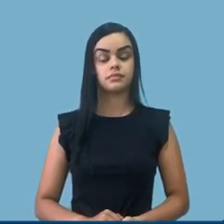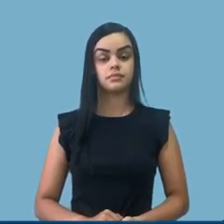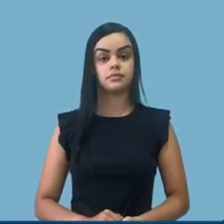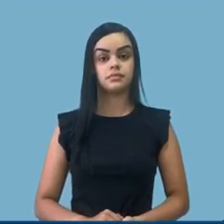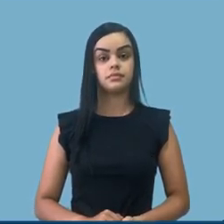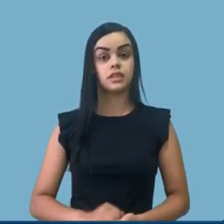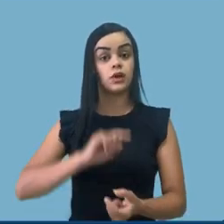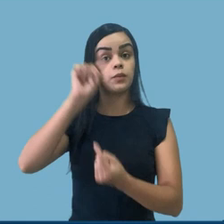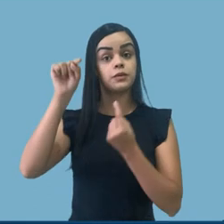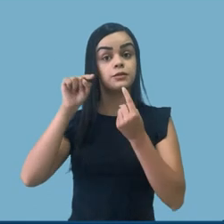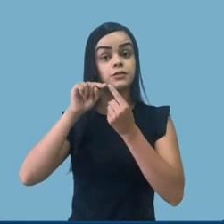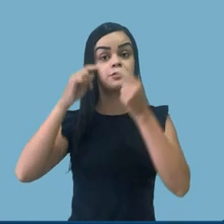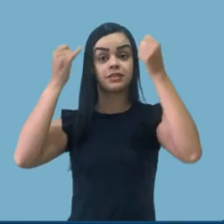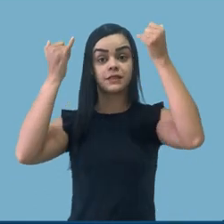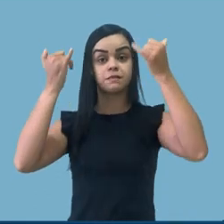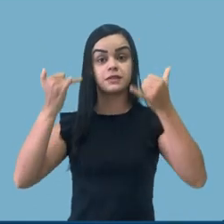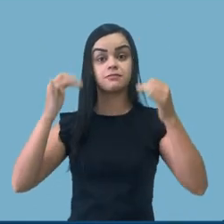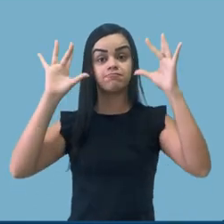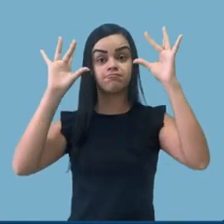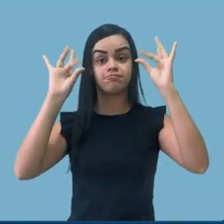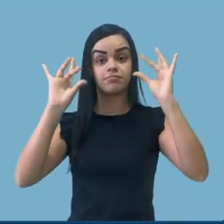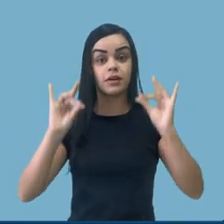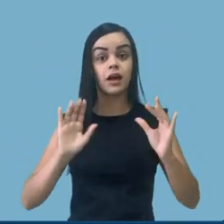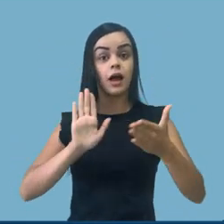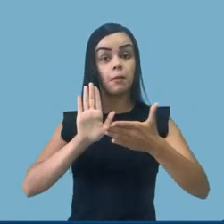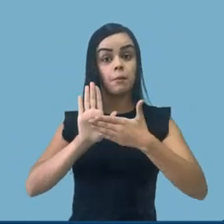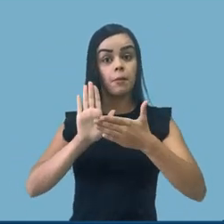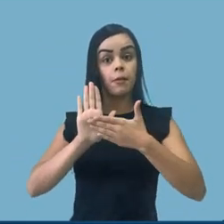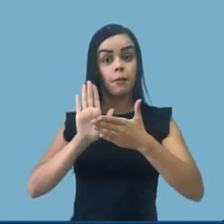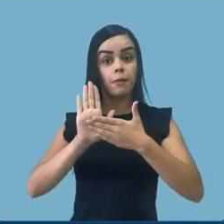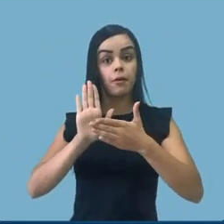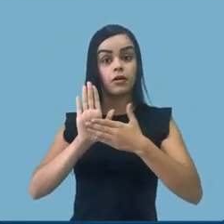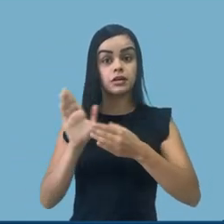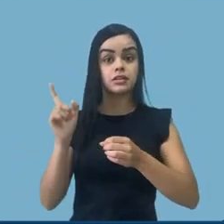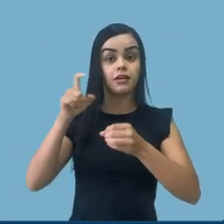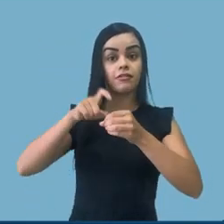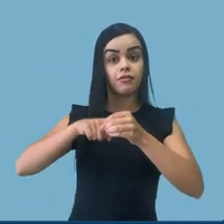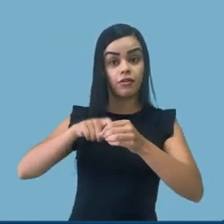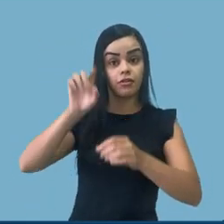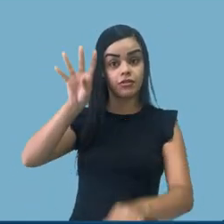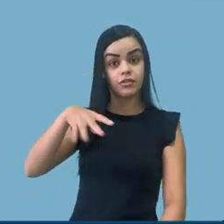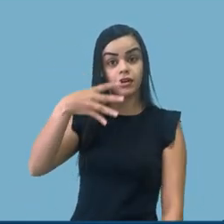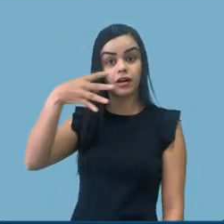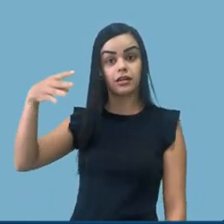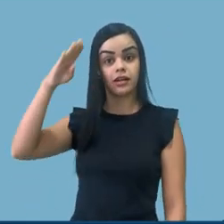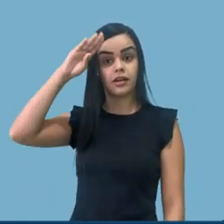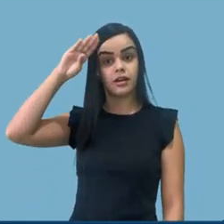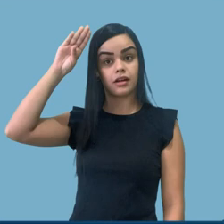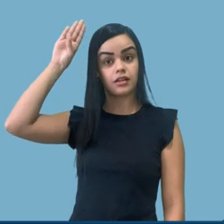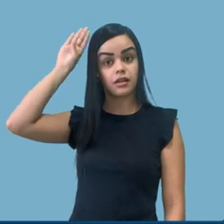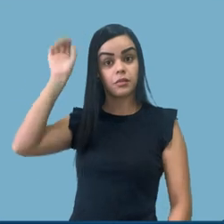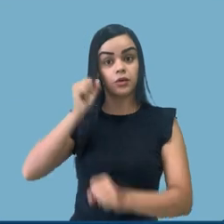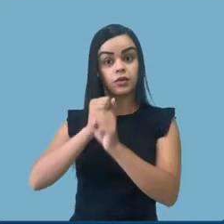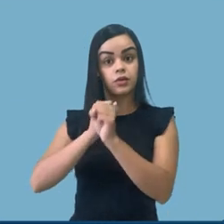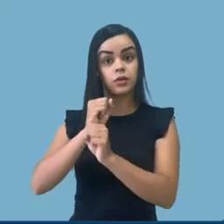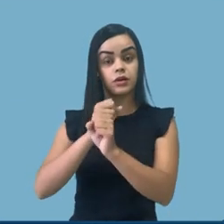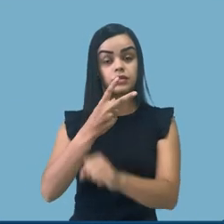O objetivo dessa apresentação é detalhar a proposta alternativa da retomada do calendário acadêmico no ano antigo 2020.